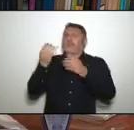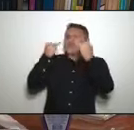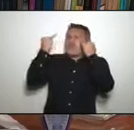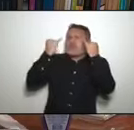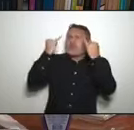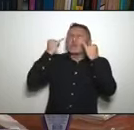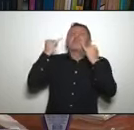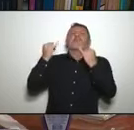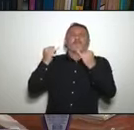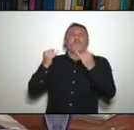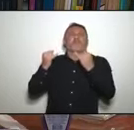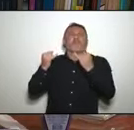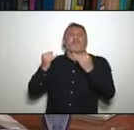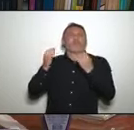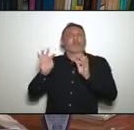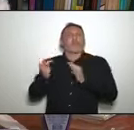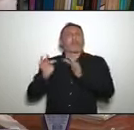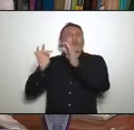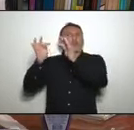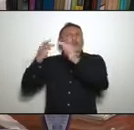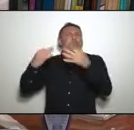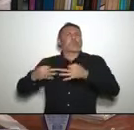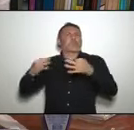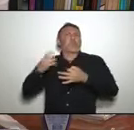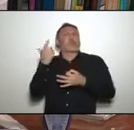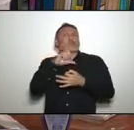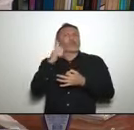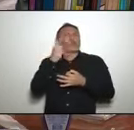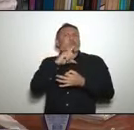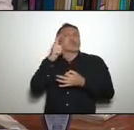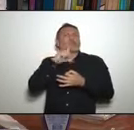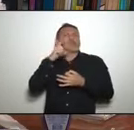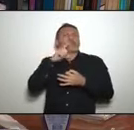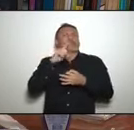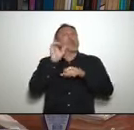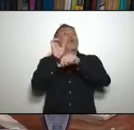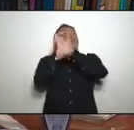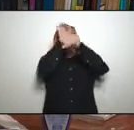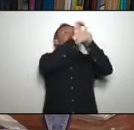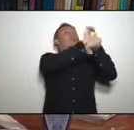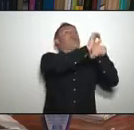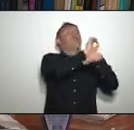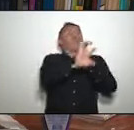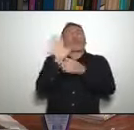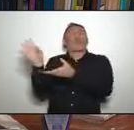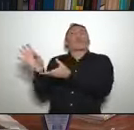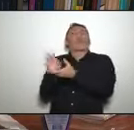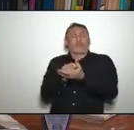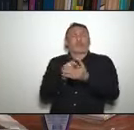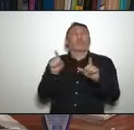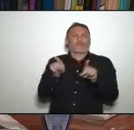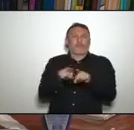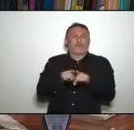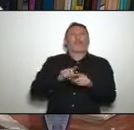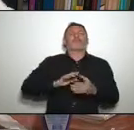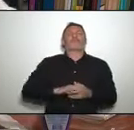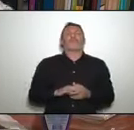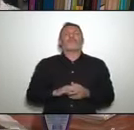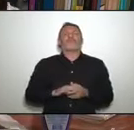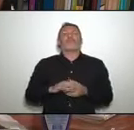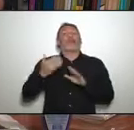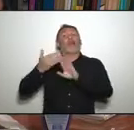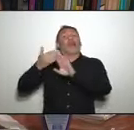Está sendo até, também, levado para outros estados. Então, as notificações aconteciam,